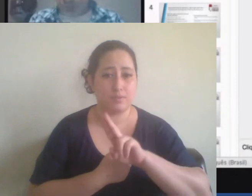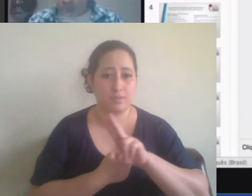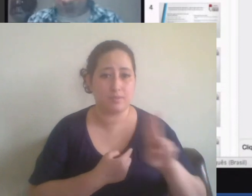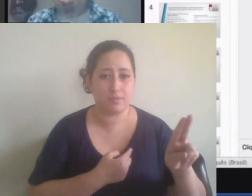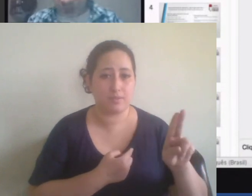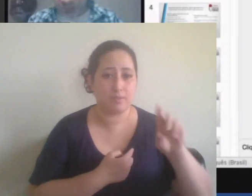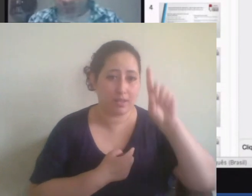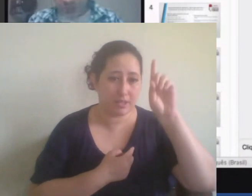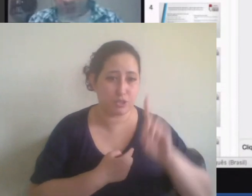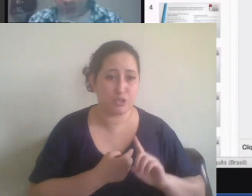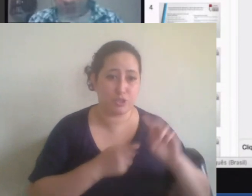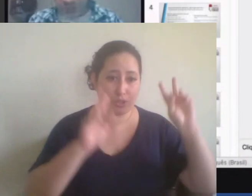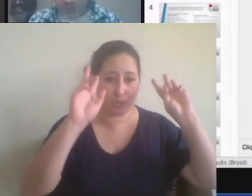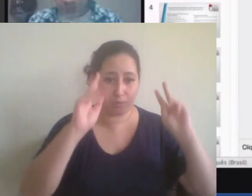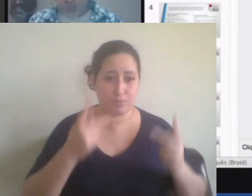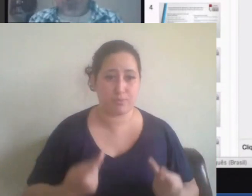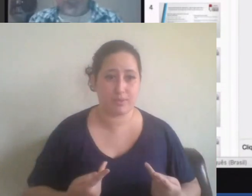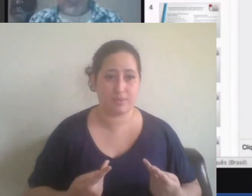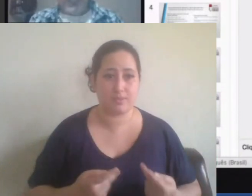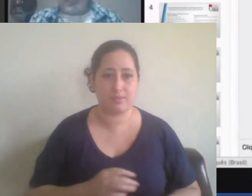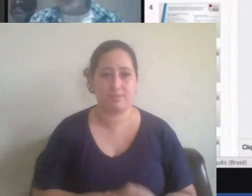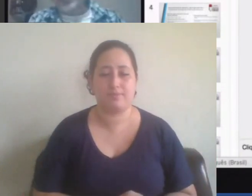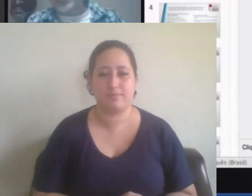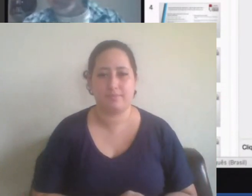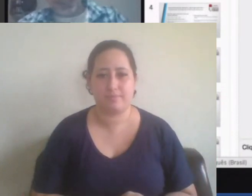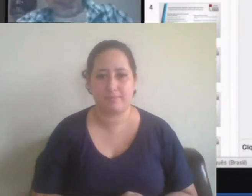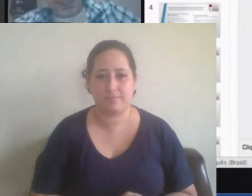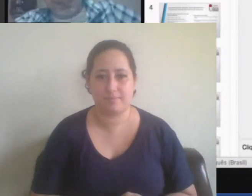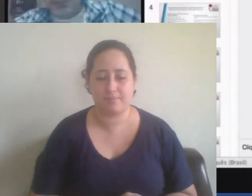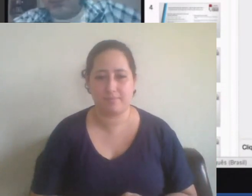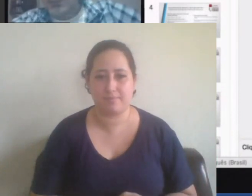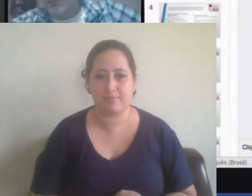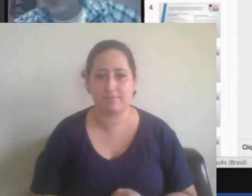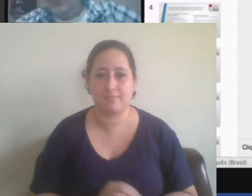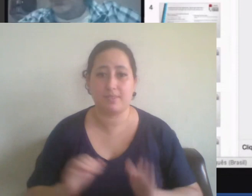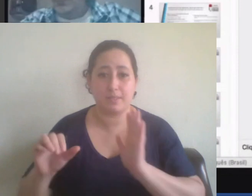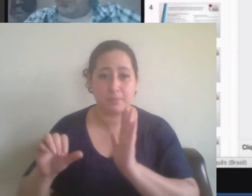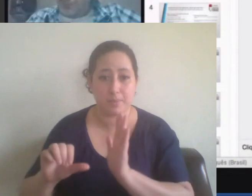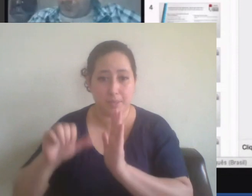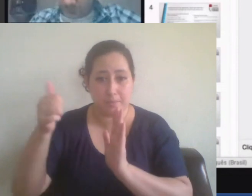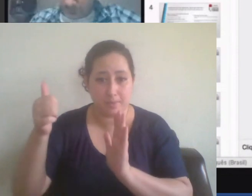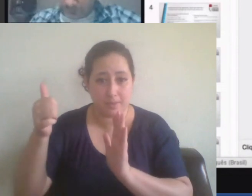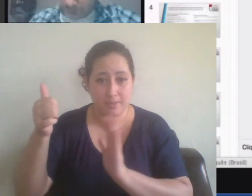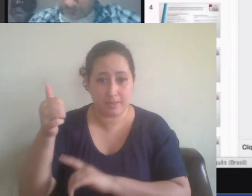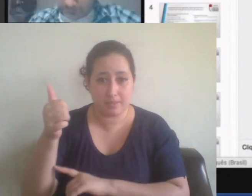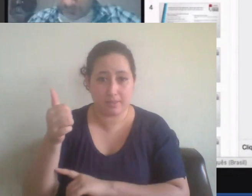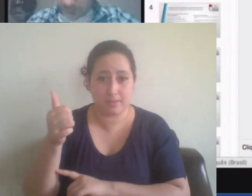direitos humanos. De qualquer forma, a primeira grande...